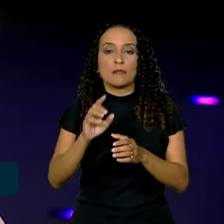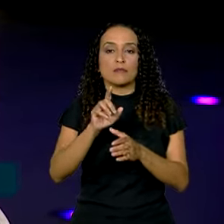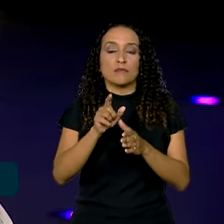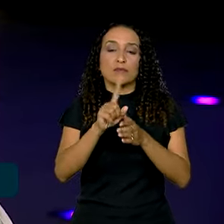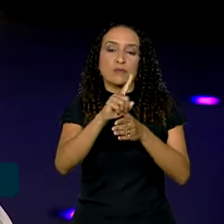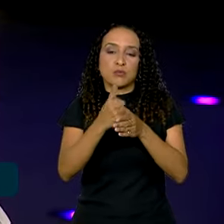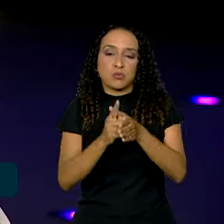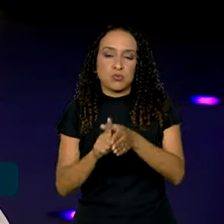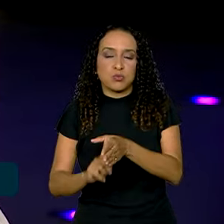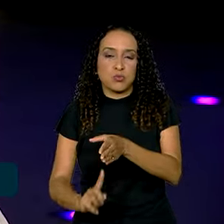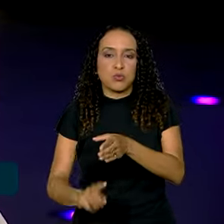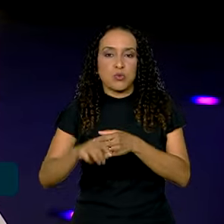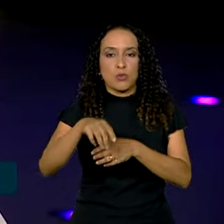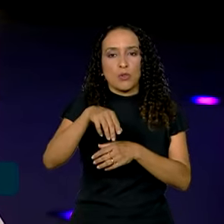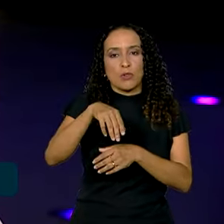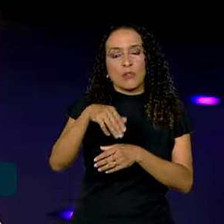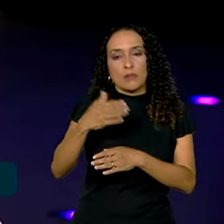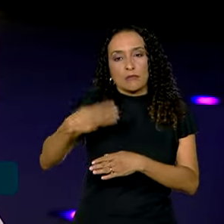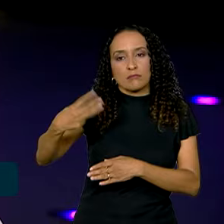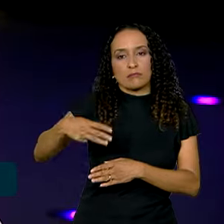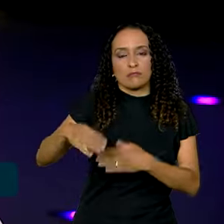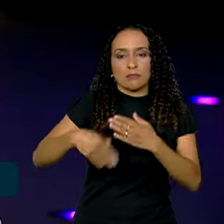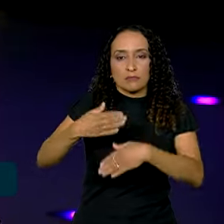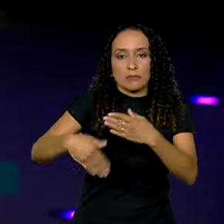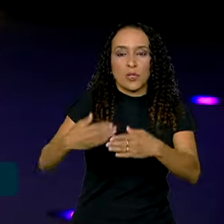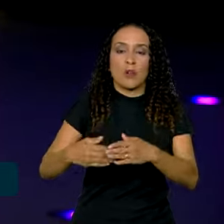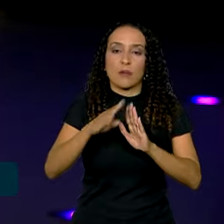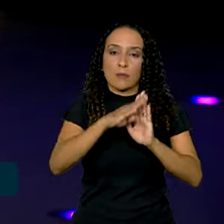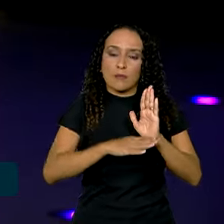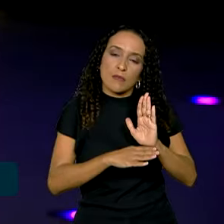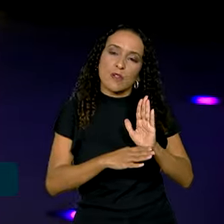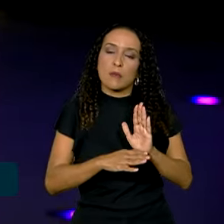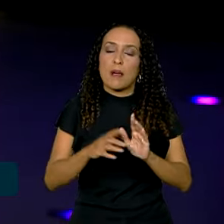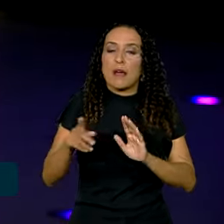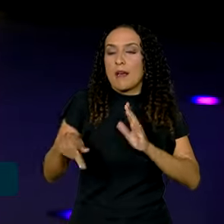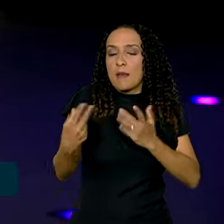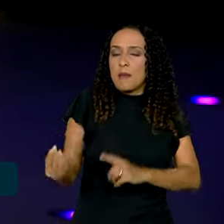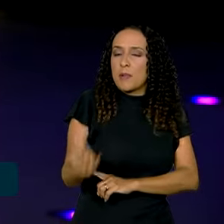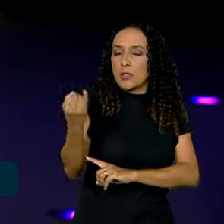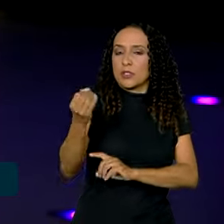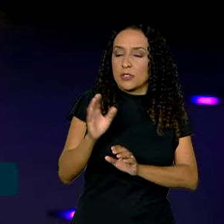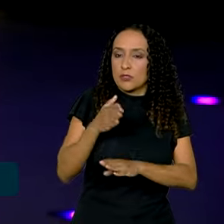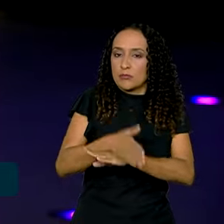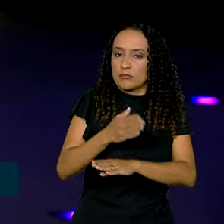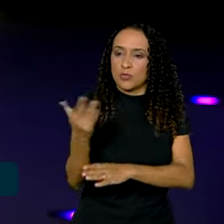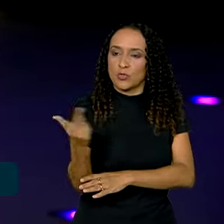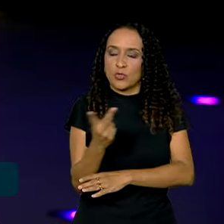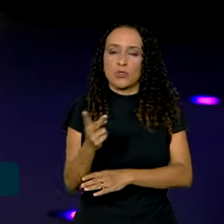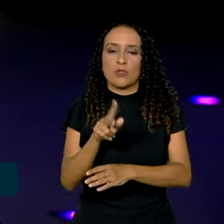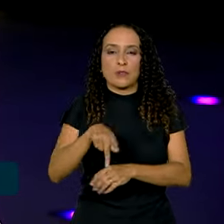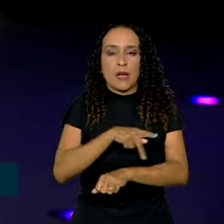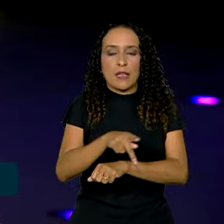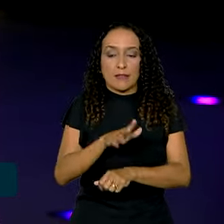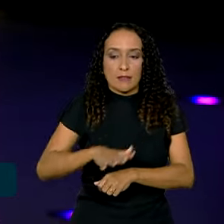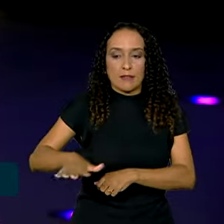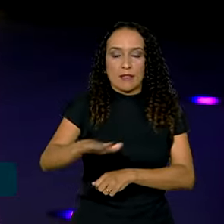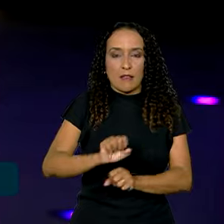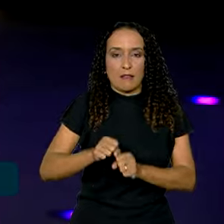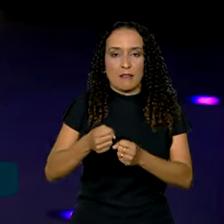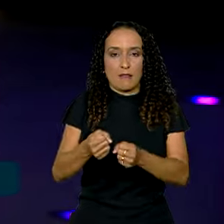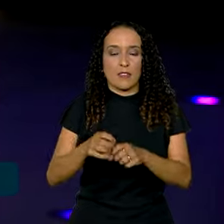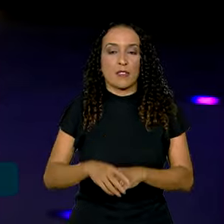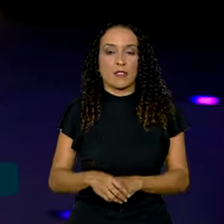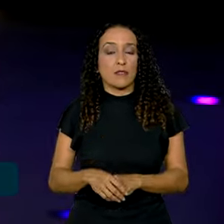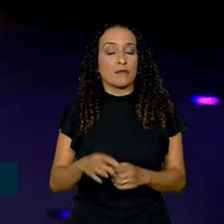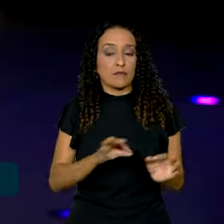Programa de Desenvolvimento de Submarinos, que é uma parte importante da cooperação entre os dois países na área de defesa.